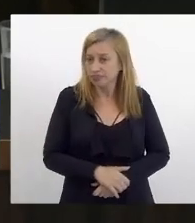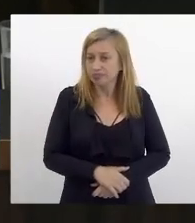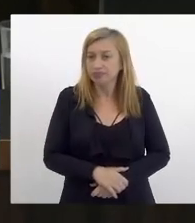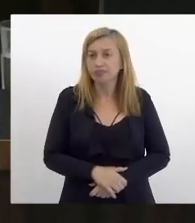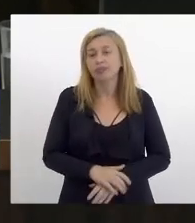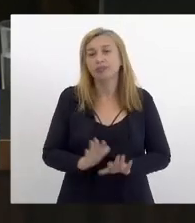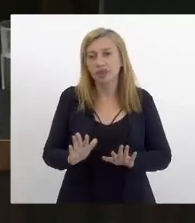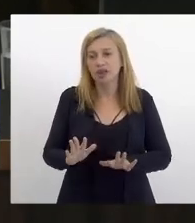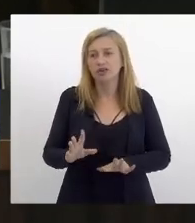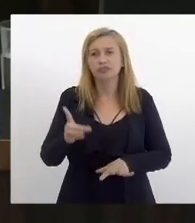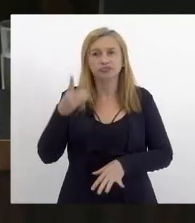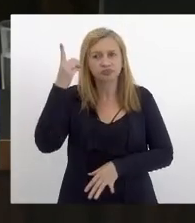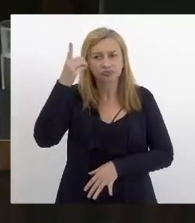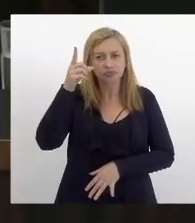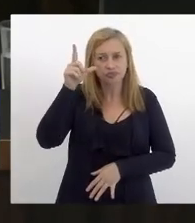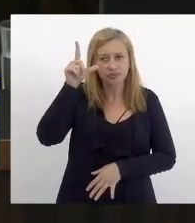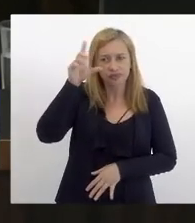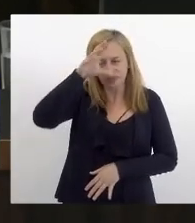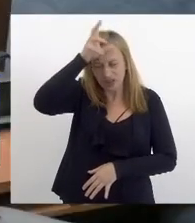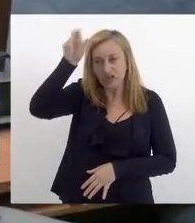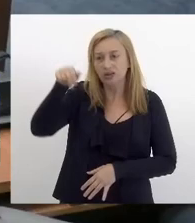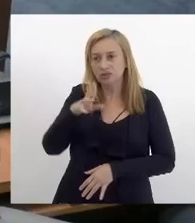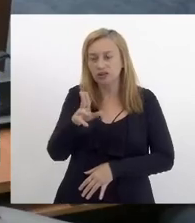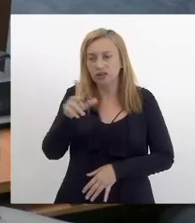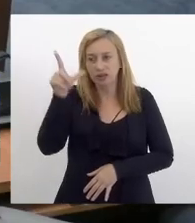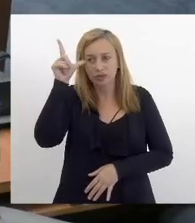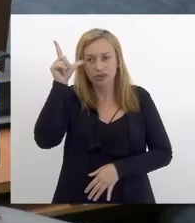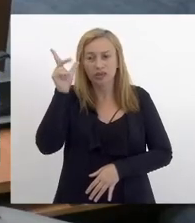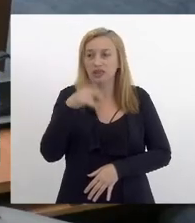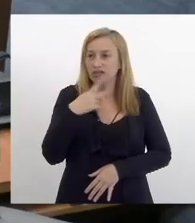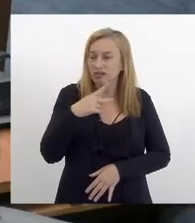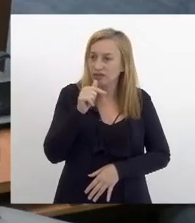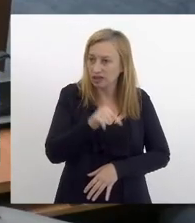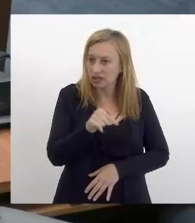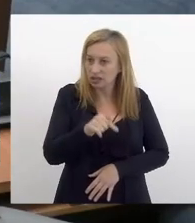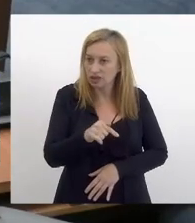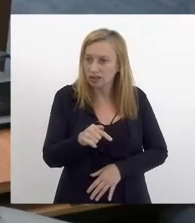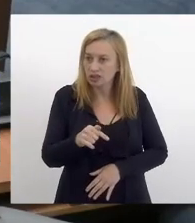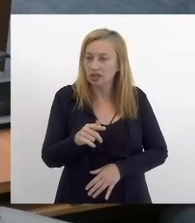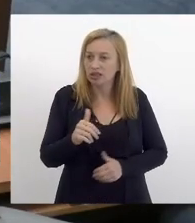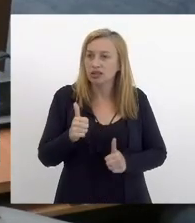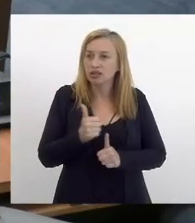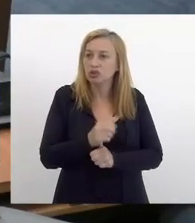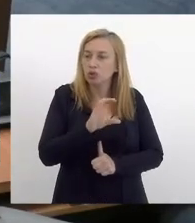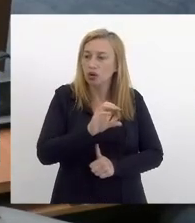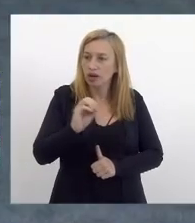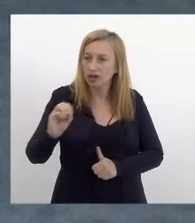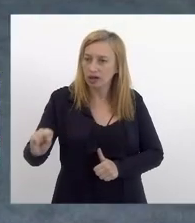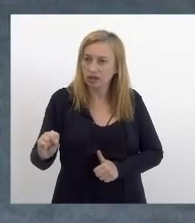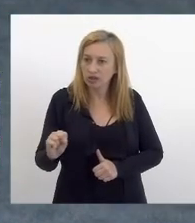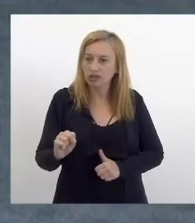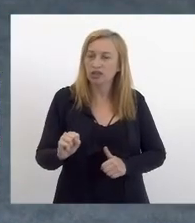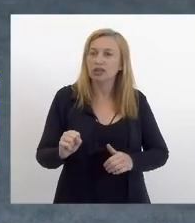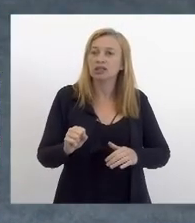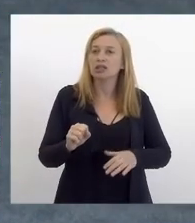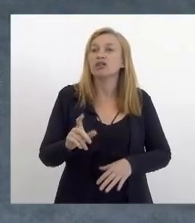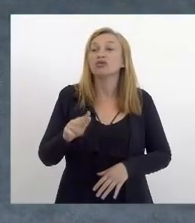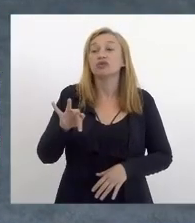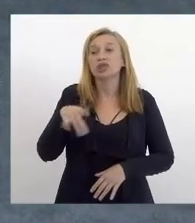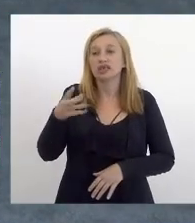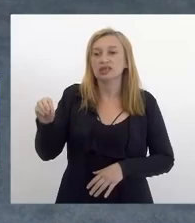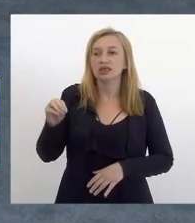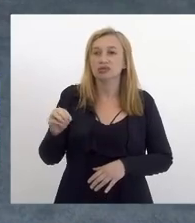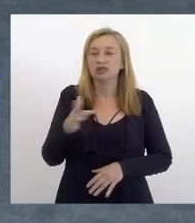que está sendo colocada para substituir as OS é a Fundação Saúde